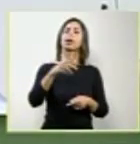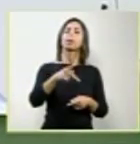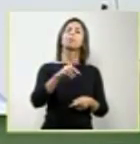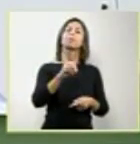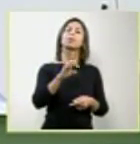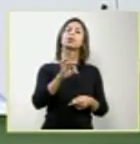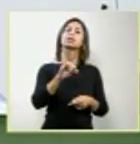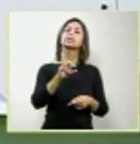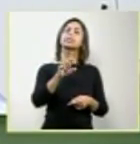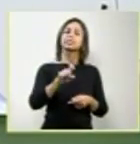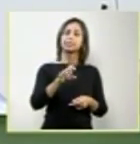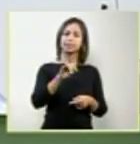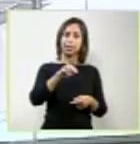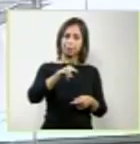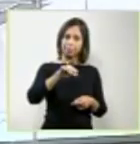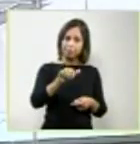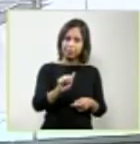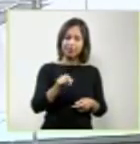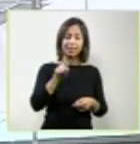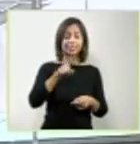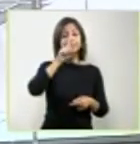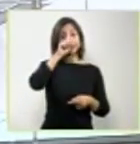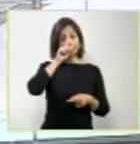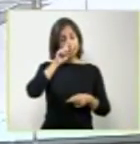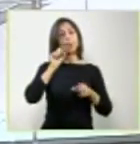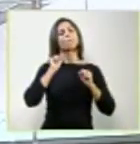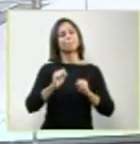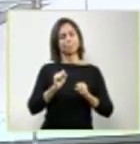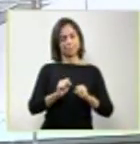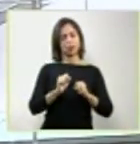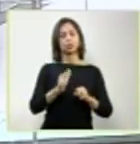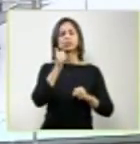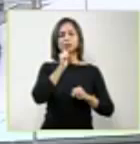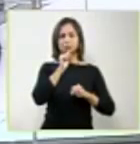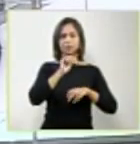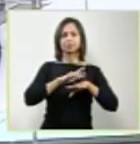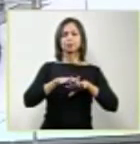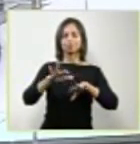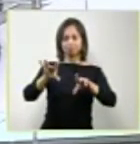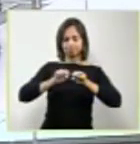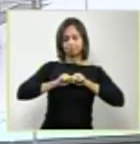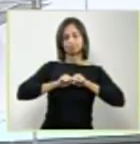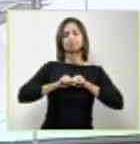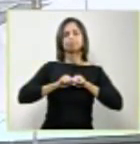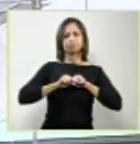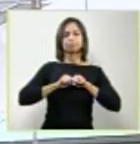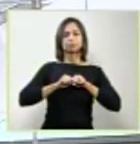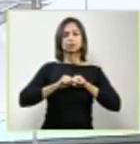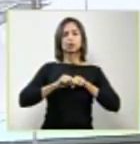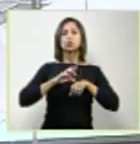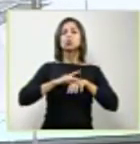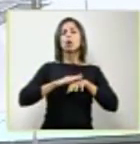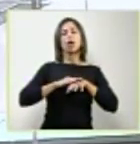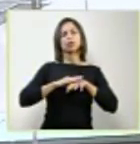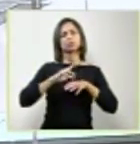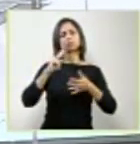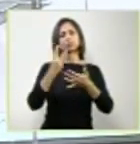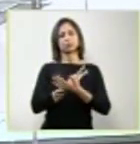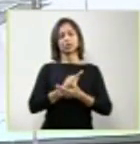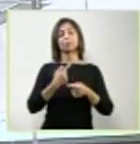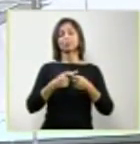expõe a saúde da mãe. Nós temos um problema no nosso país, que é a alta taxa de